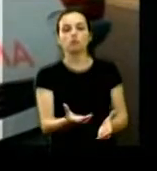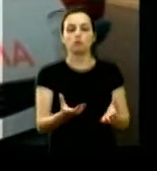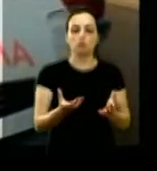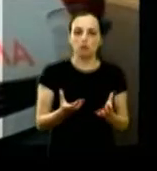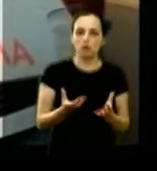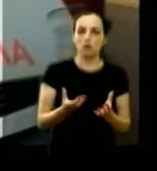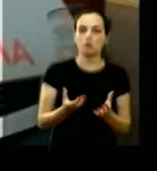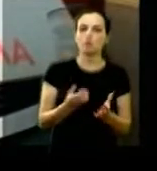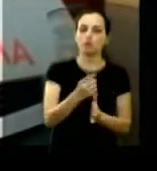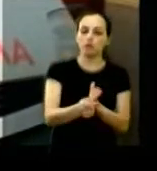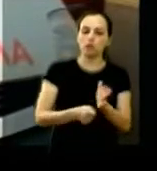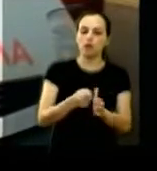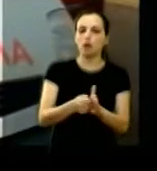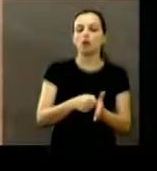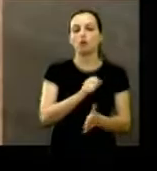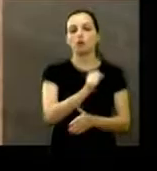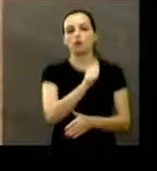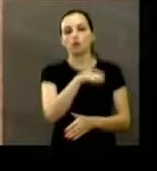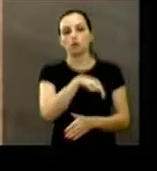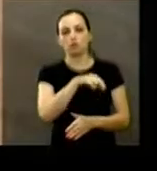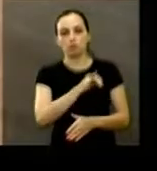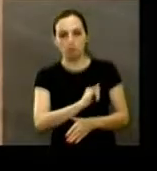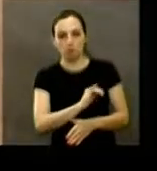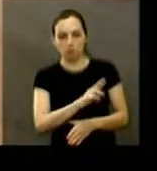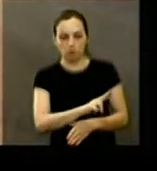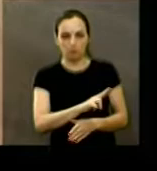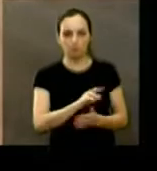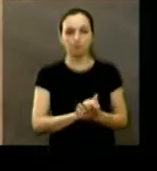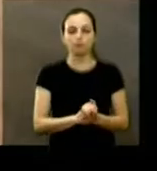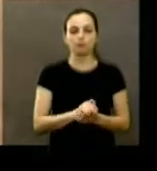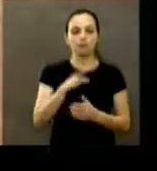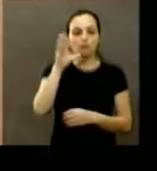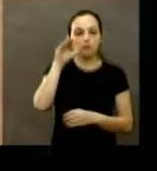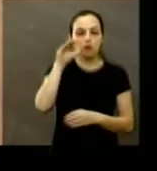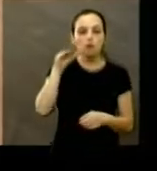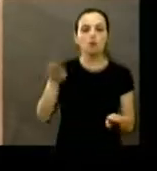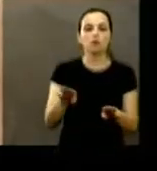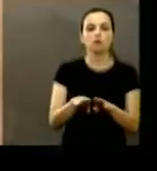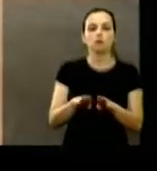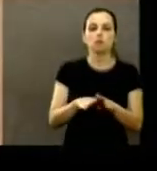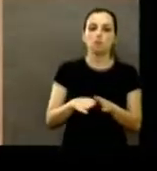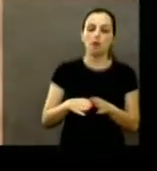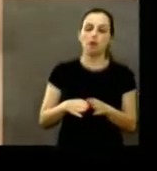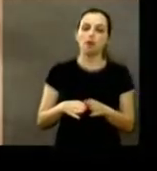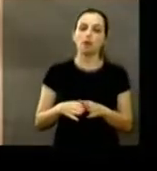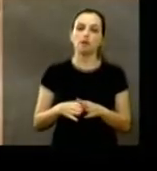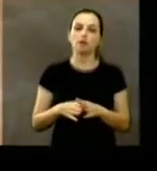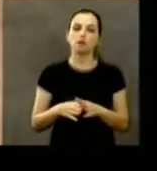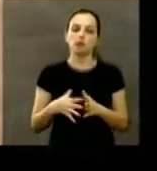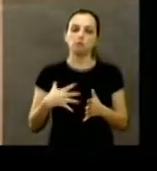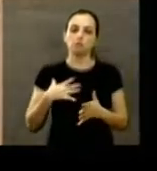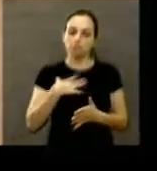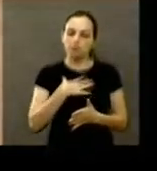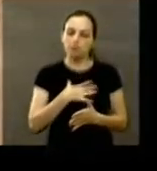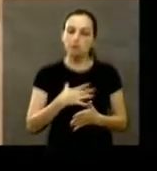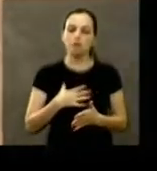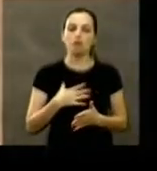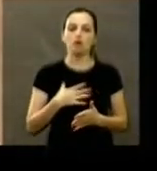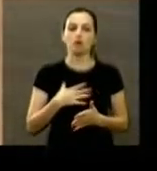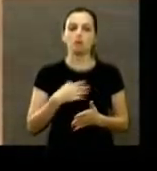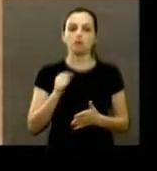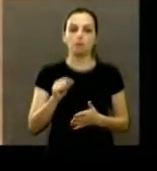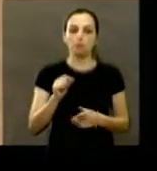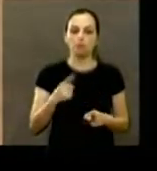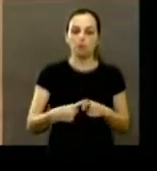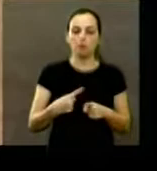que a Araquara tenha um SAMU qualificado Os funcionários também estão satisfeitos pois agora o trabalho pode ser realizado